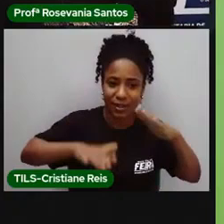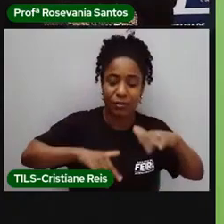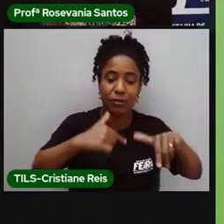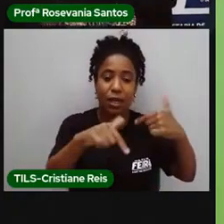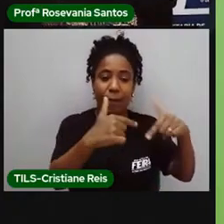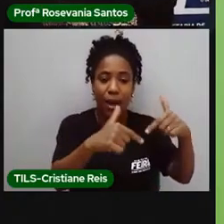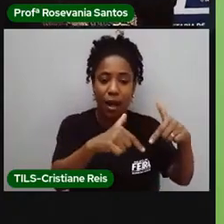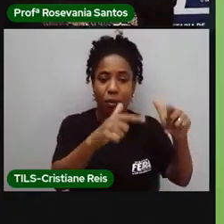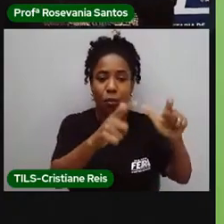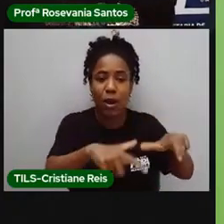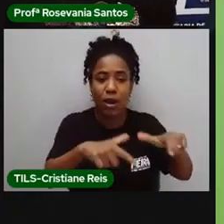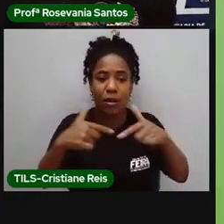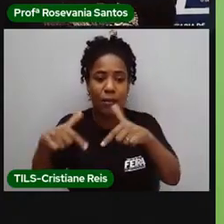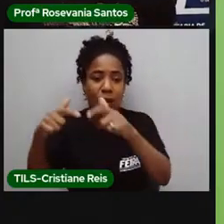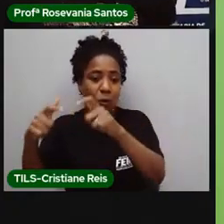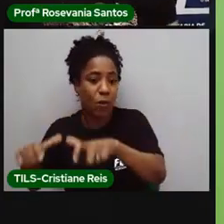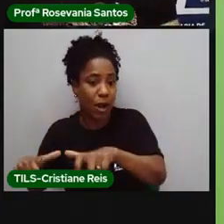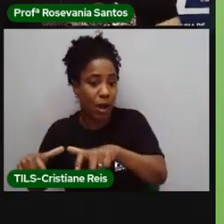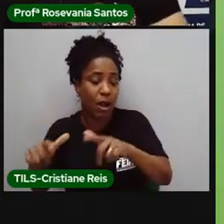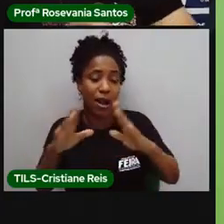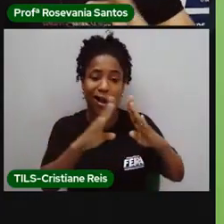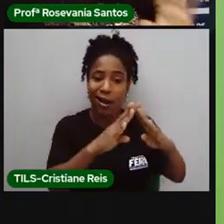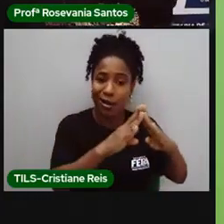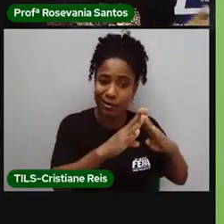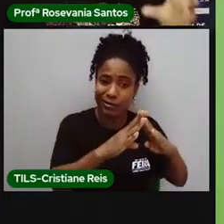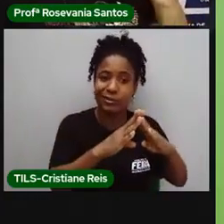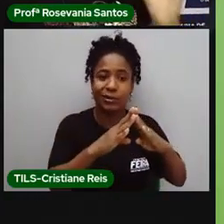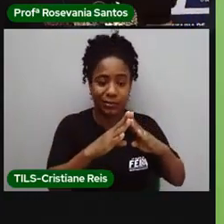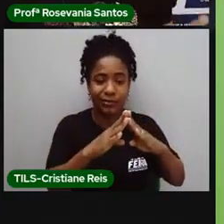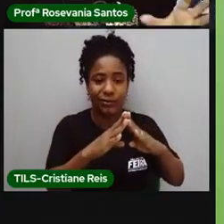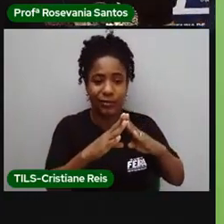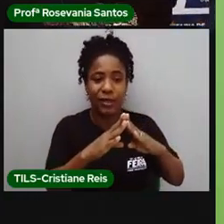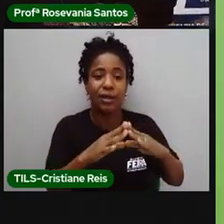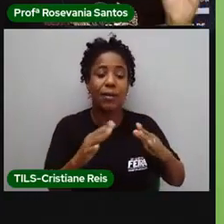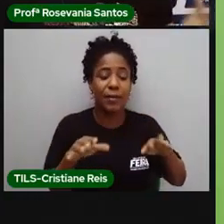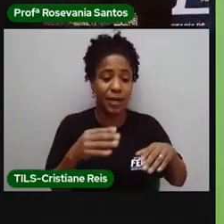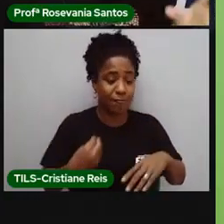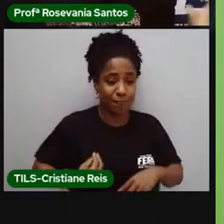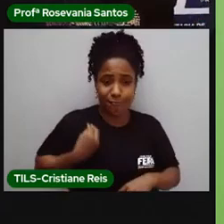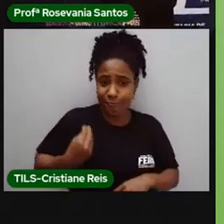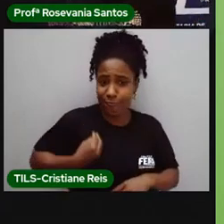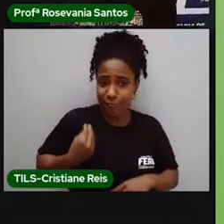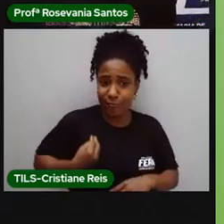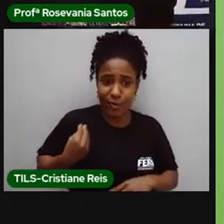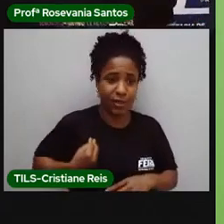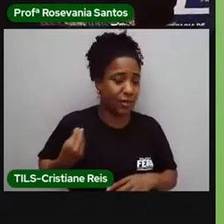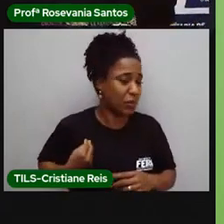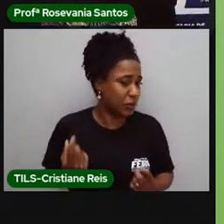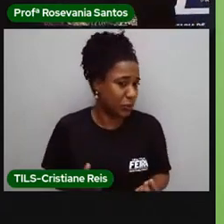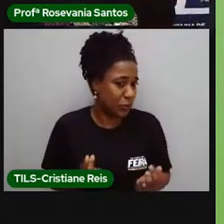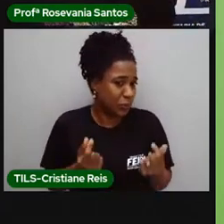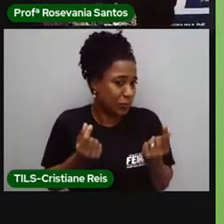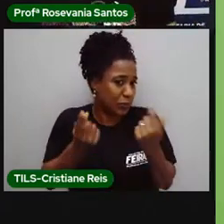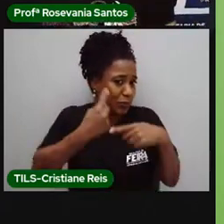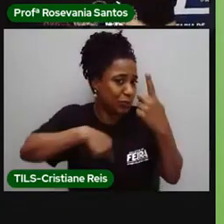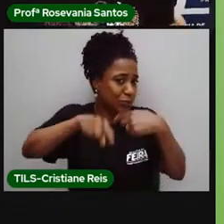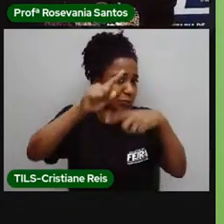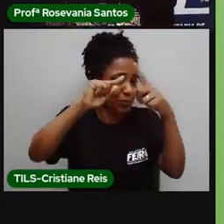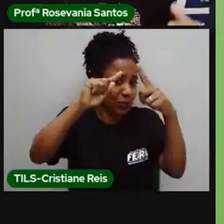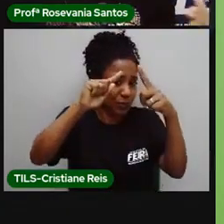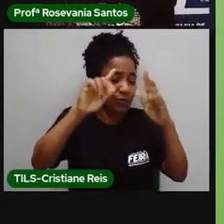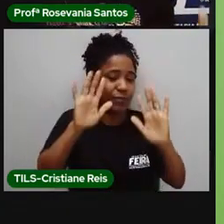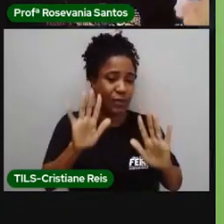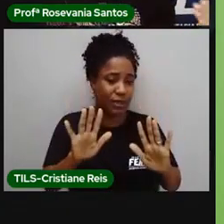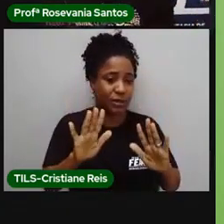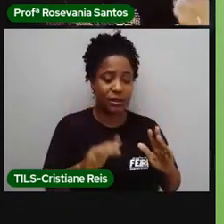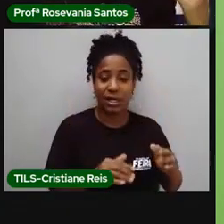trabalho, do local onde eu moro, eu vou ter uma característica, um padrão de vida totalmente diferente do outro, né. Quanto